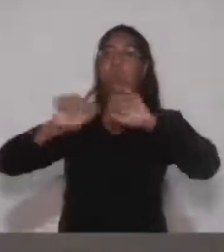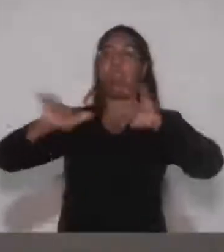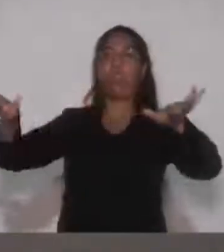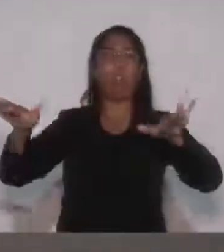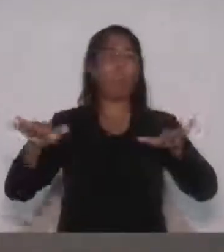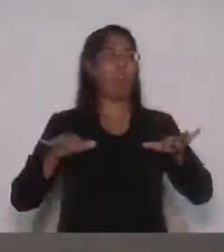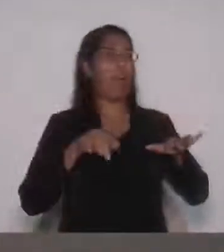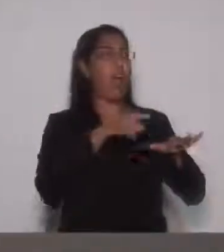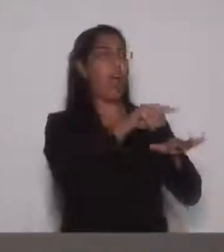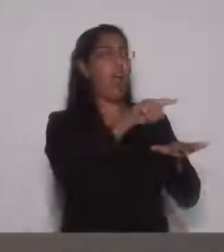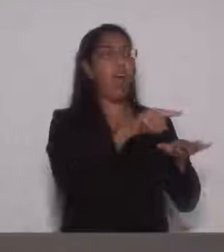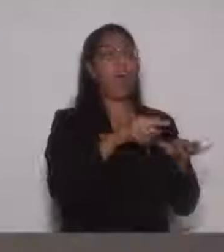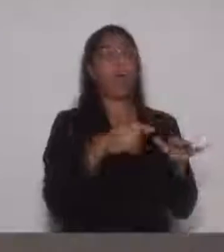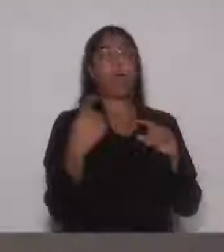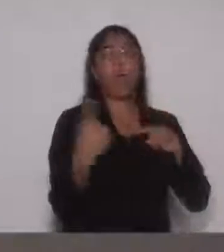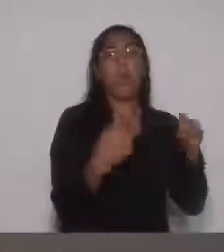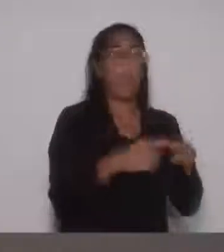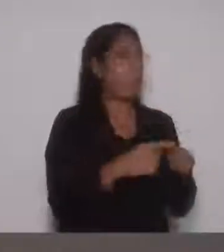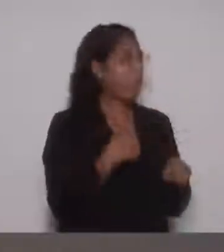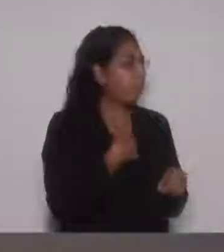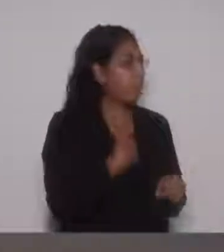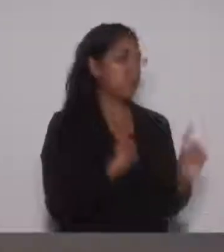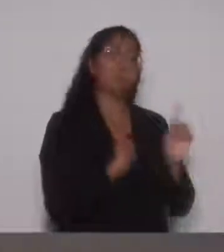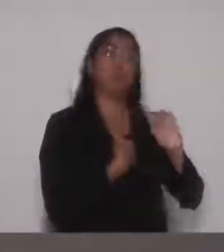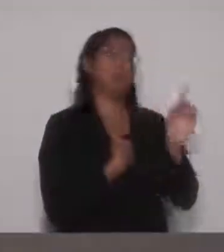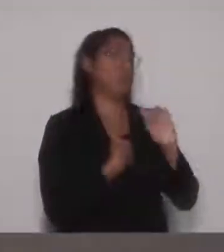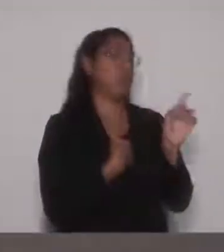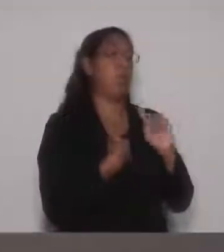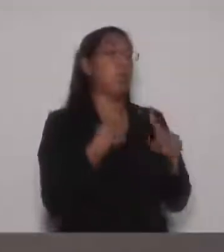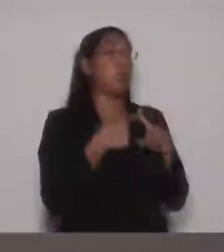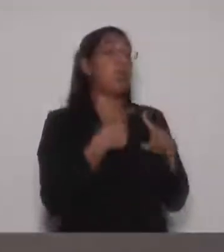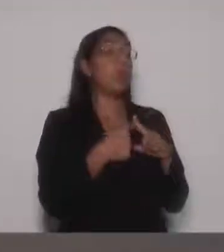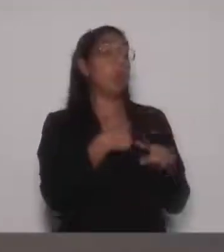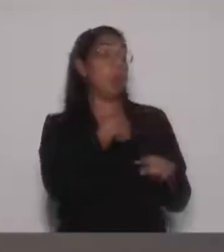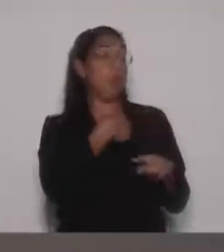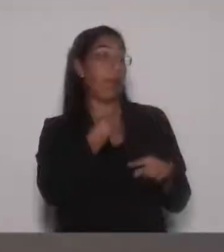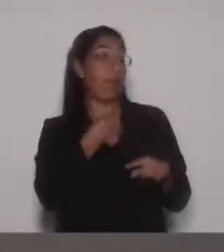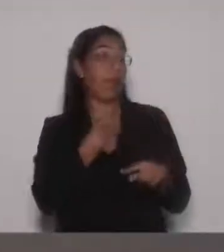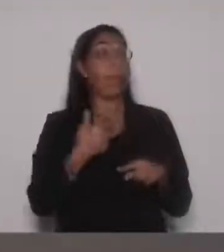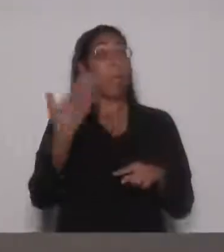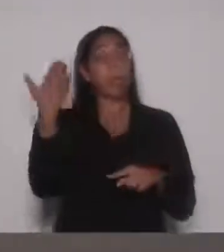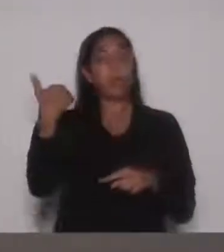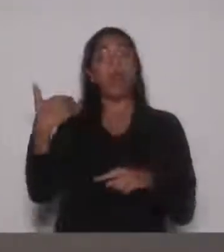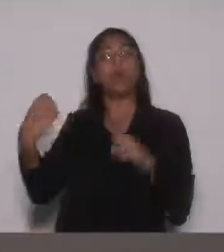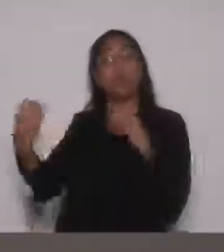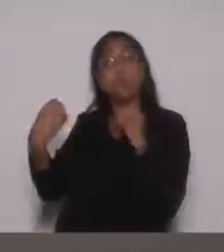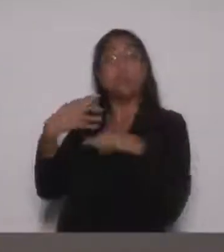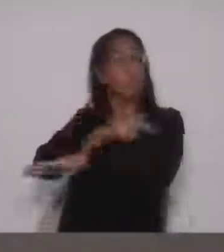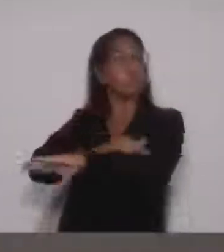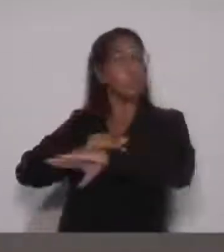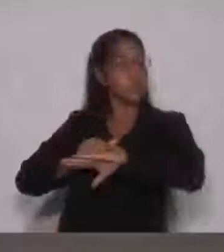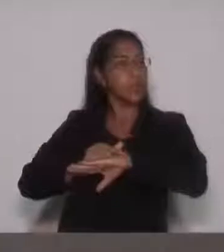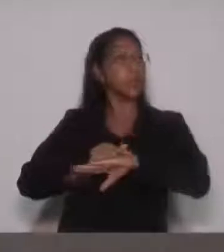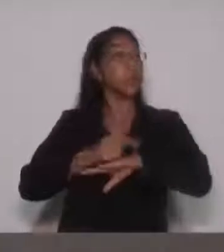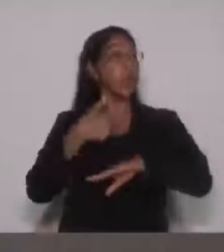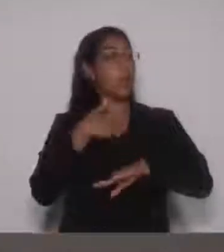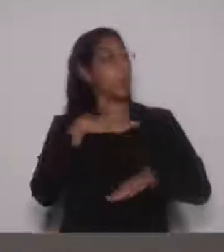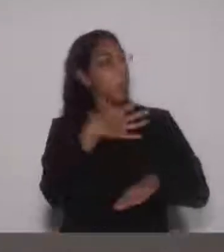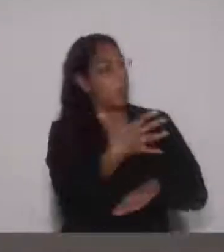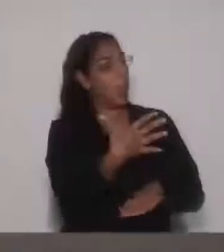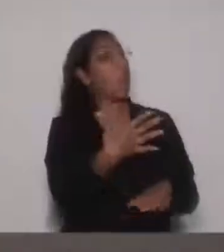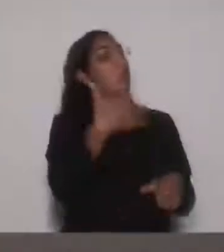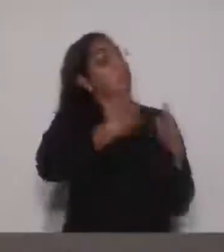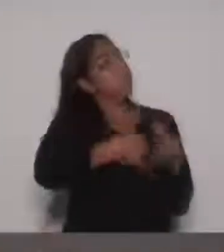um dos vereadores dessa casa. Porque uma coisa que eu aprendi, pode ter certeza, foi respeito. E que eu tenho que falar aqui, eu falo na cara e eu não dou volta.